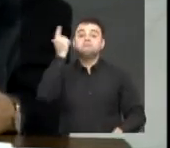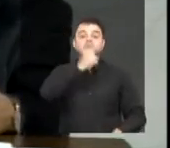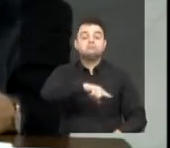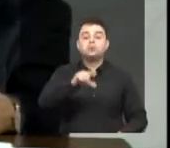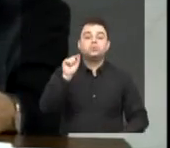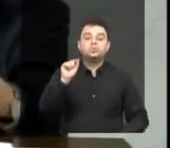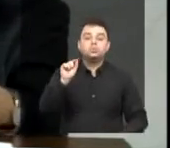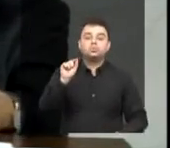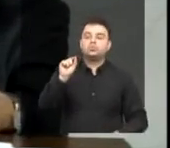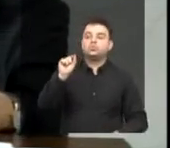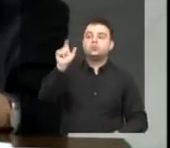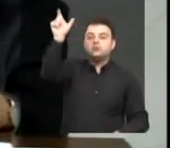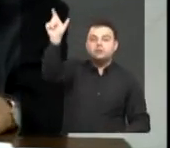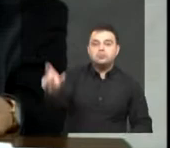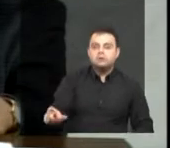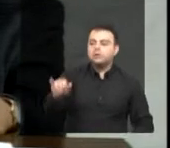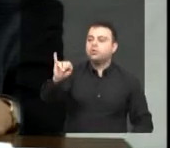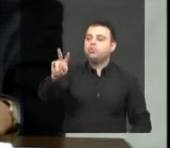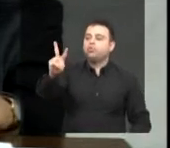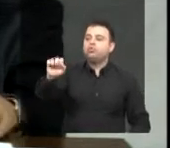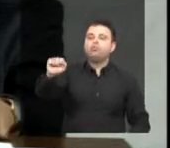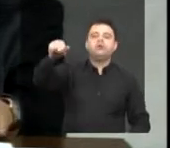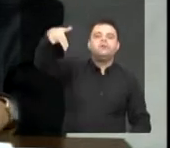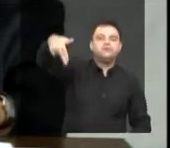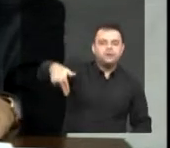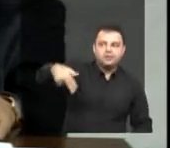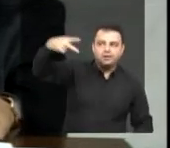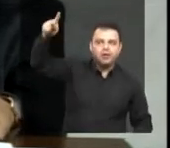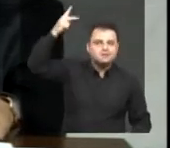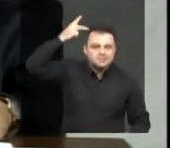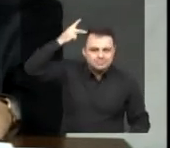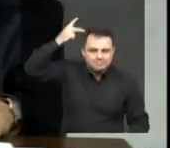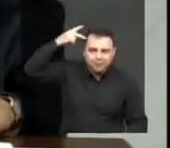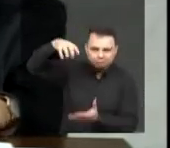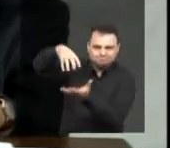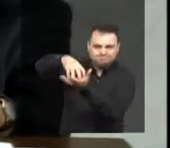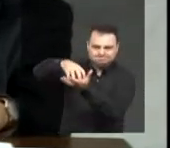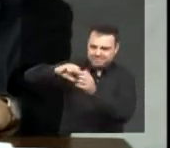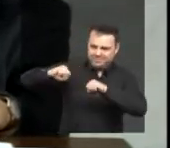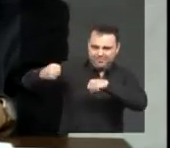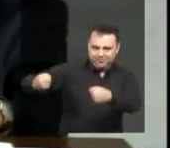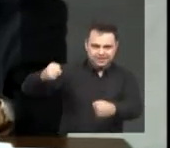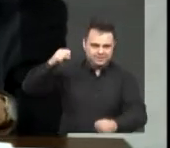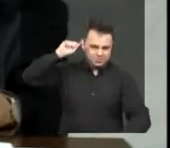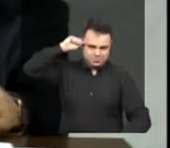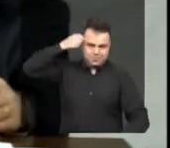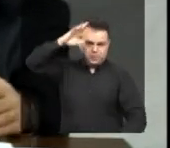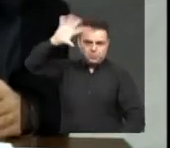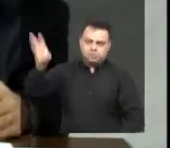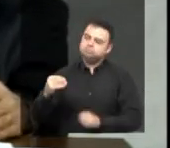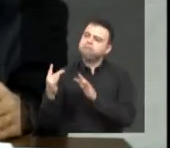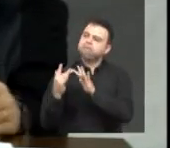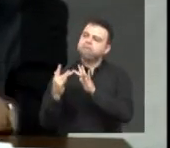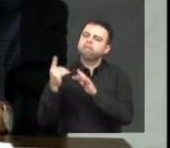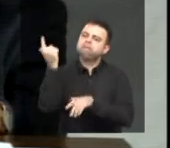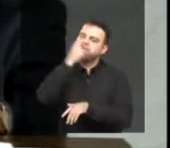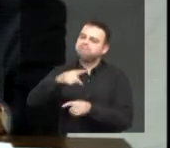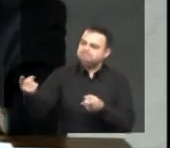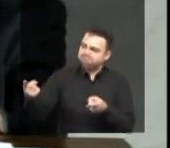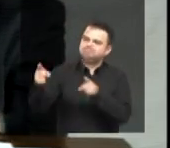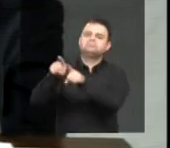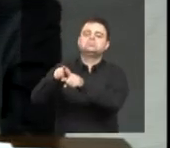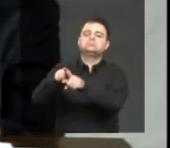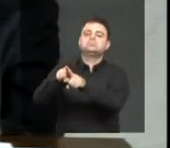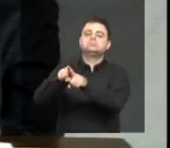está se fortalecendo com o Ivan Lins, que é o responsável pelo Tucana Afro, em São Paulo. E, atendendo a pedidos, nós